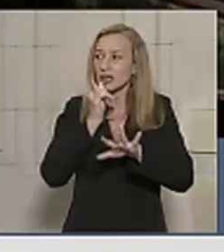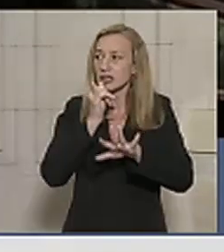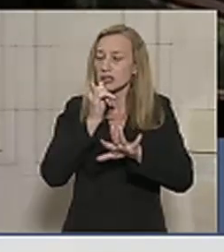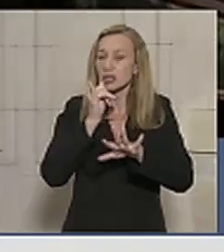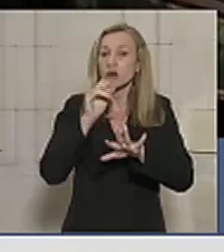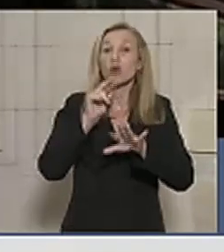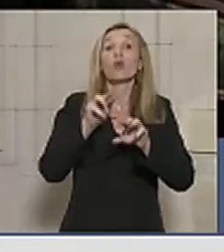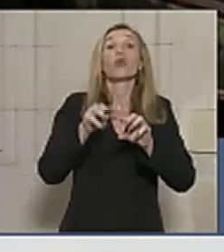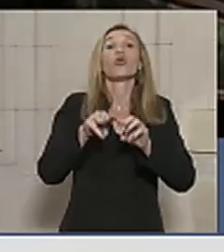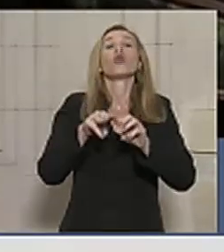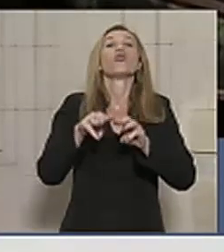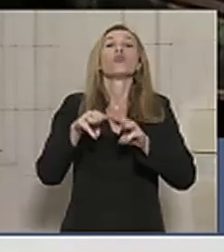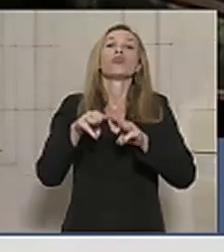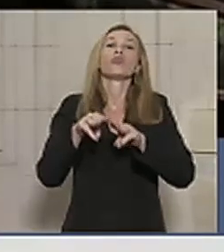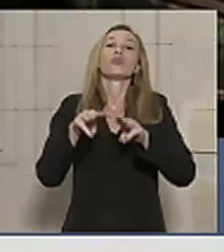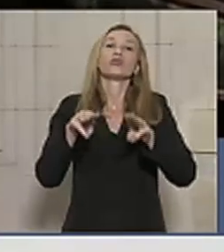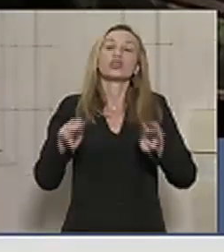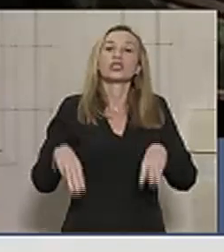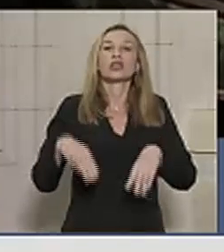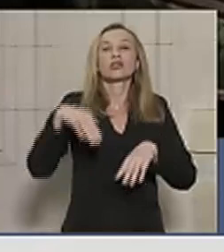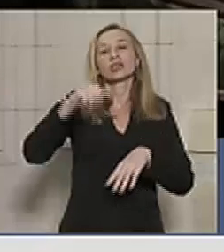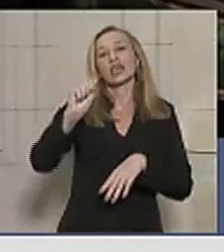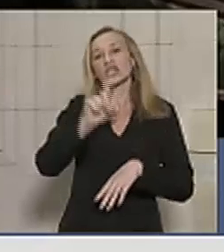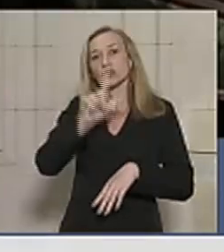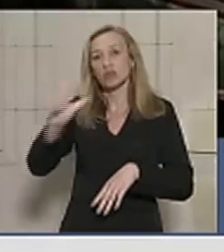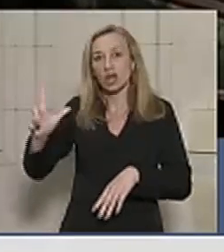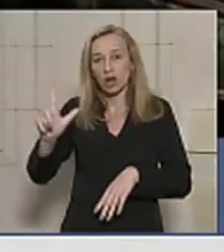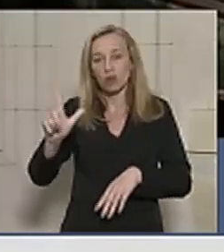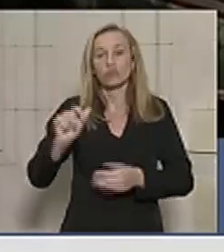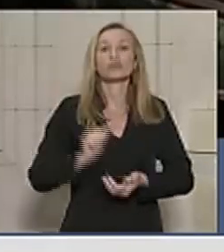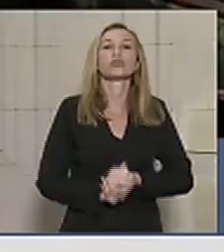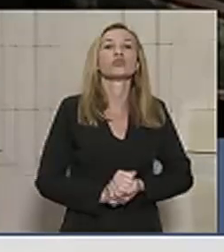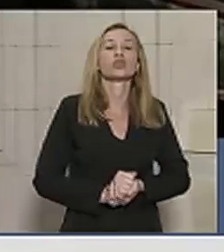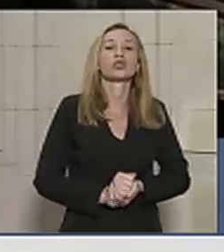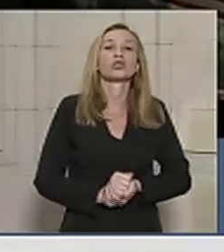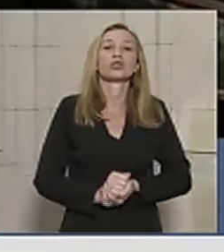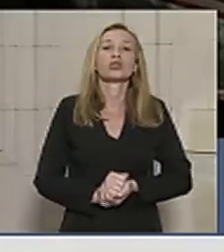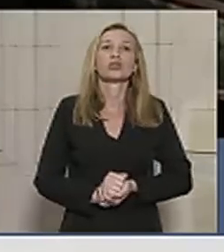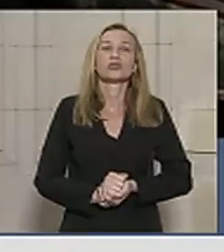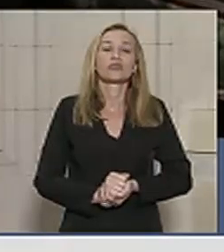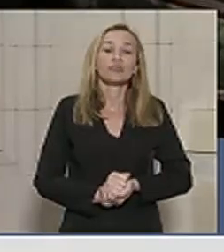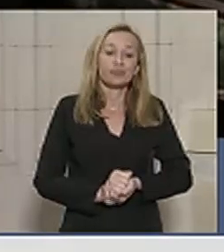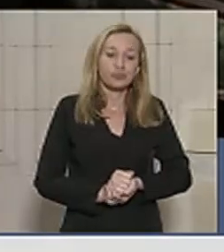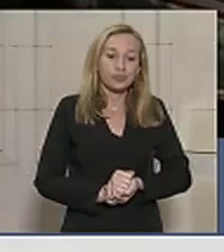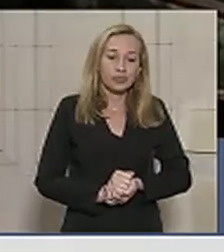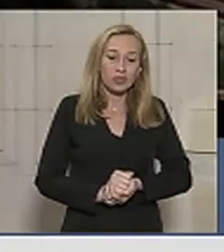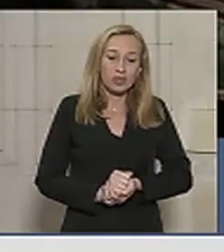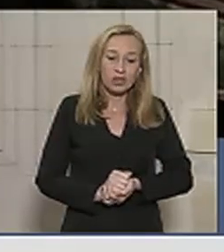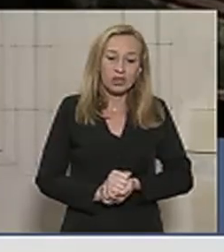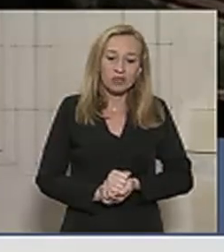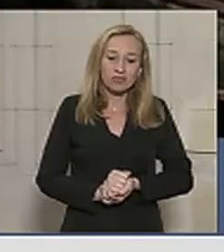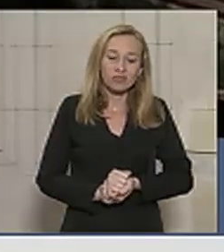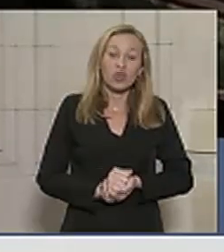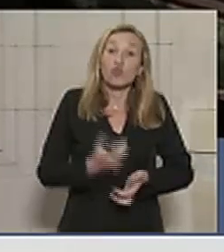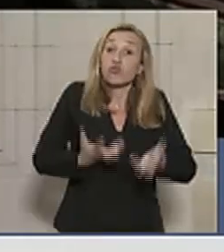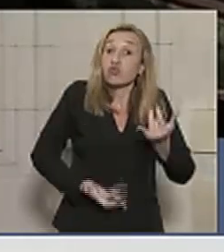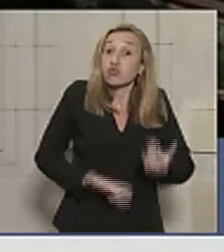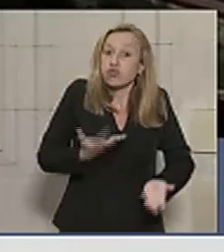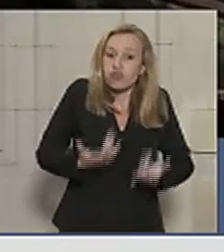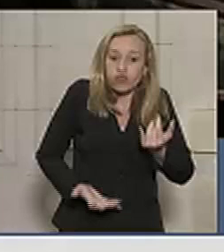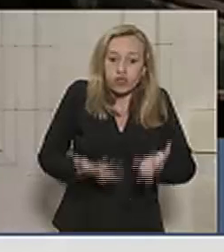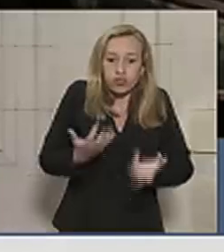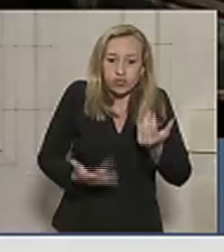o Museu Nacional, na Quinta da Boa Vista, vítima de um terrível incêndio, uma